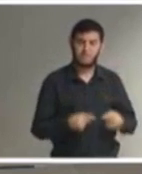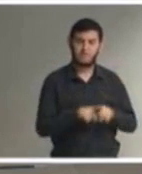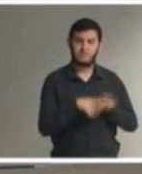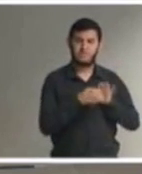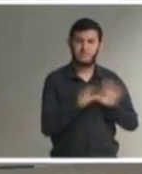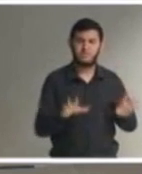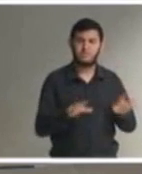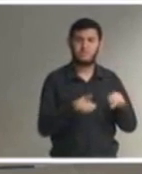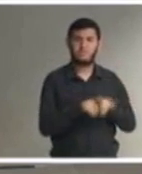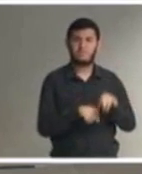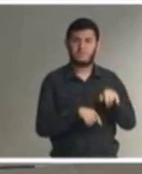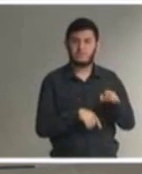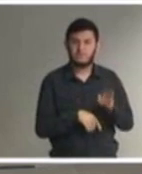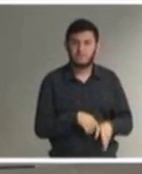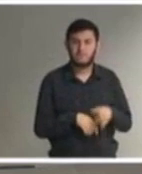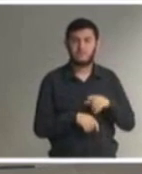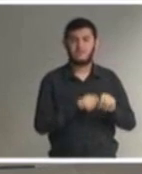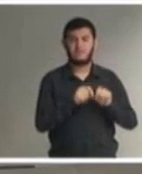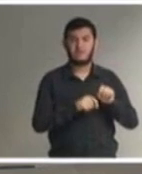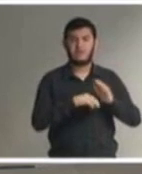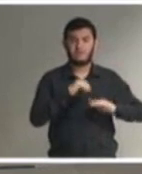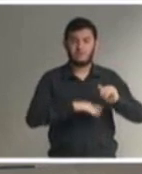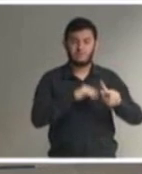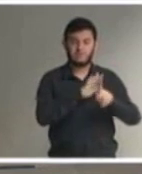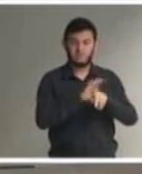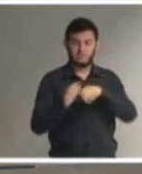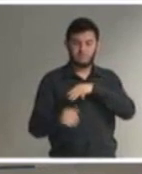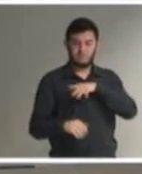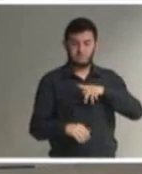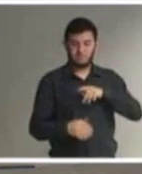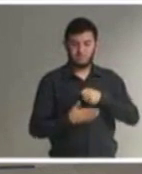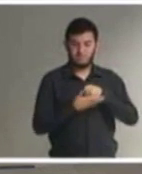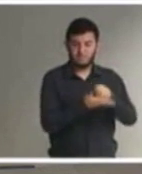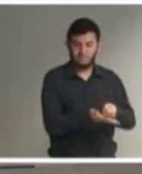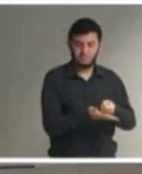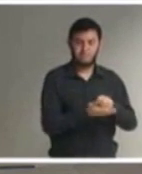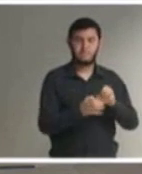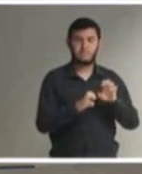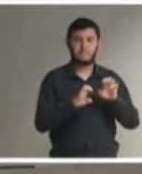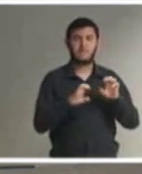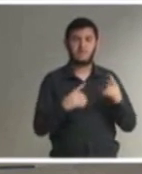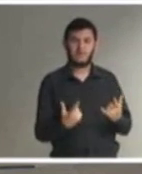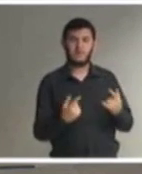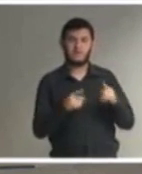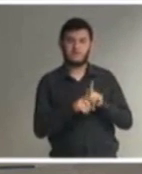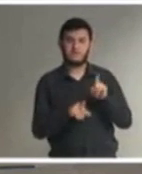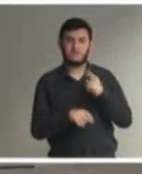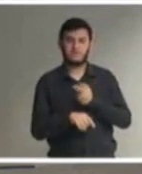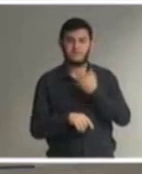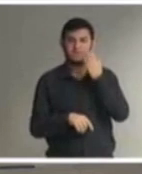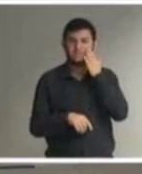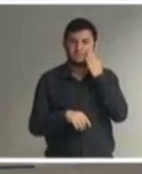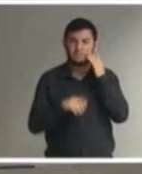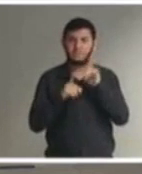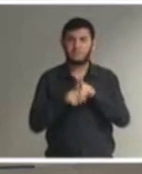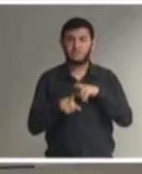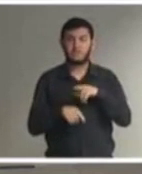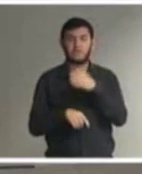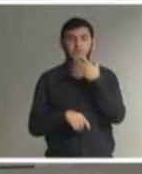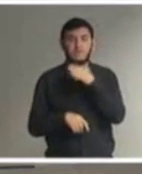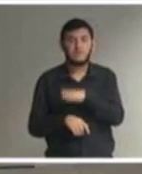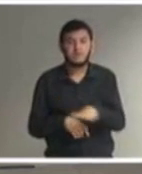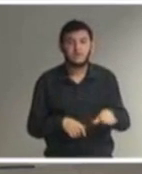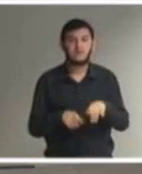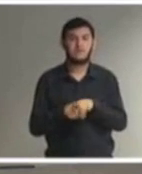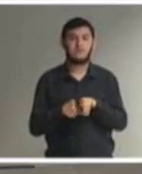a atuação ministerial além disso claro que criança e adolescente fora da escola